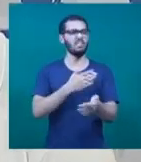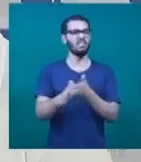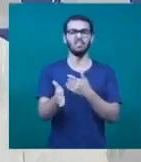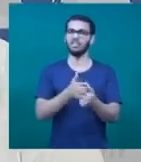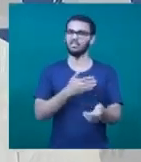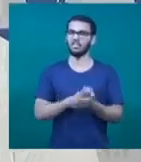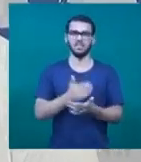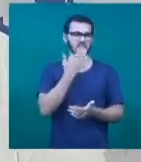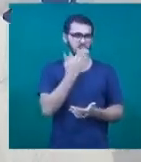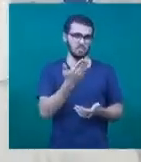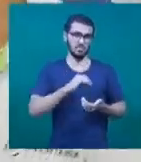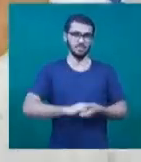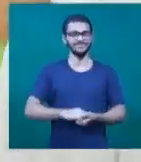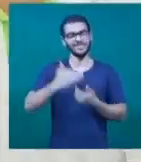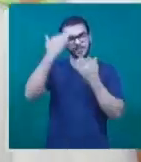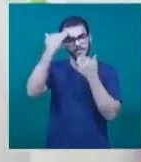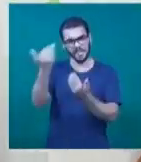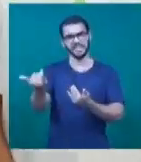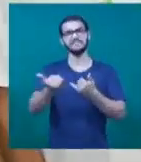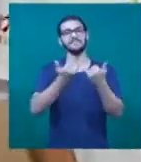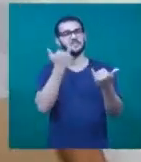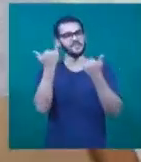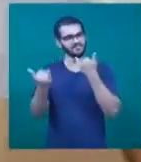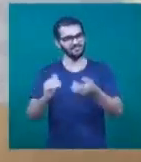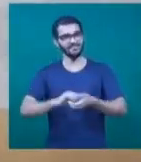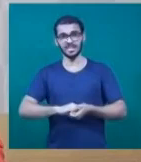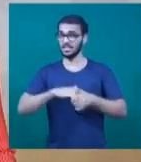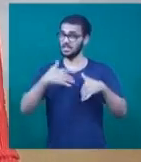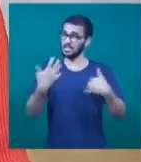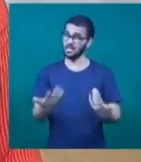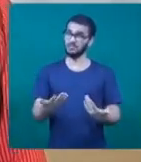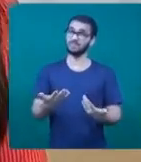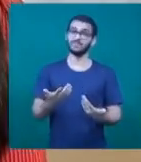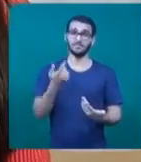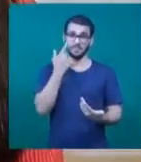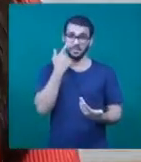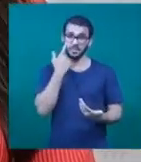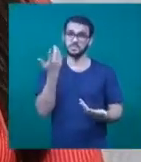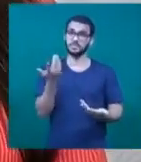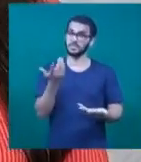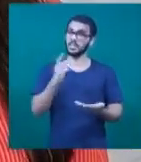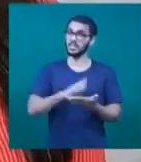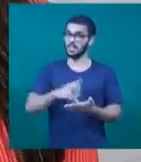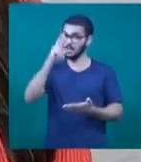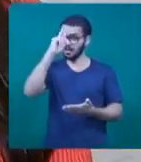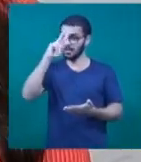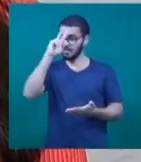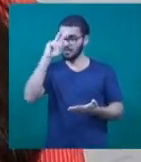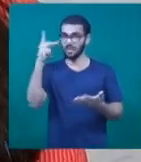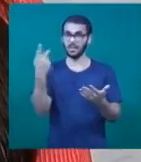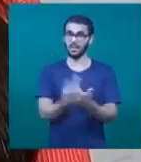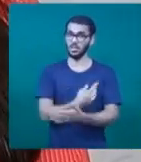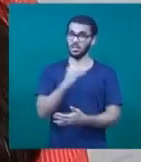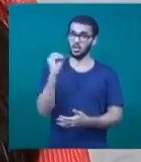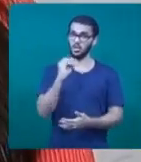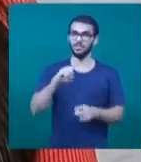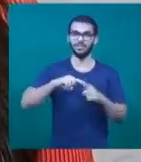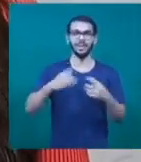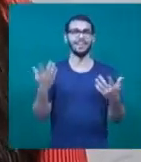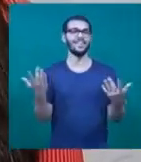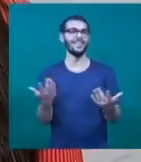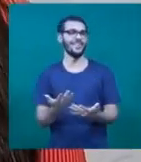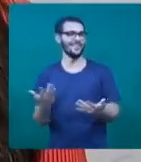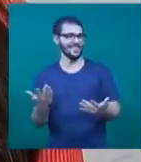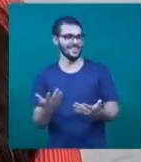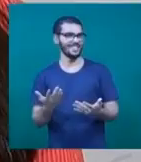Lucas, muito obrigada pelas informações. Então, é isso, Flávio. Lembrando, o festival acontece em outubro. Mas hoje,